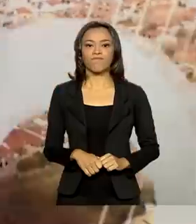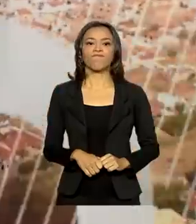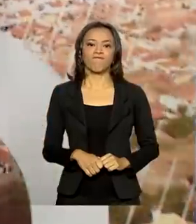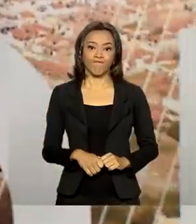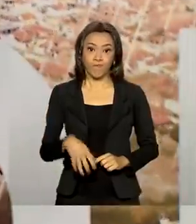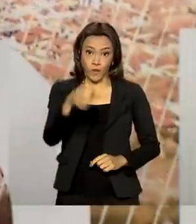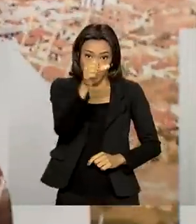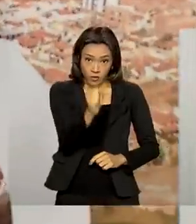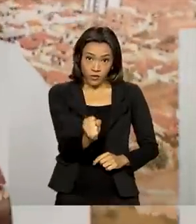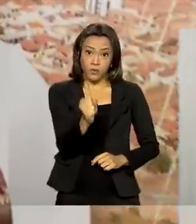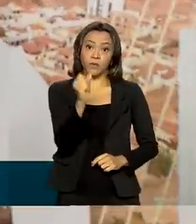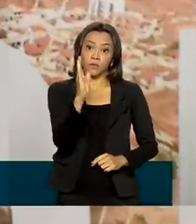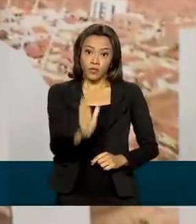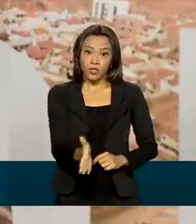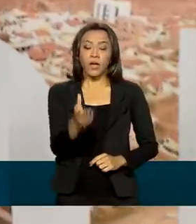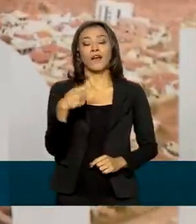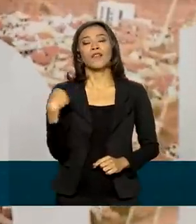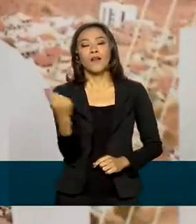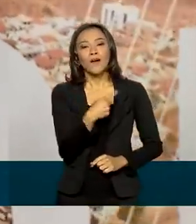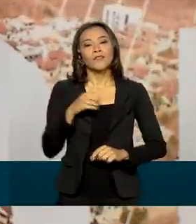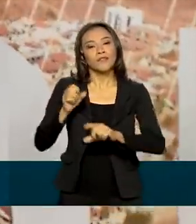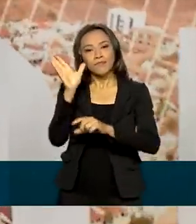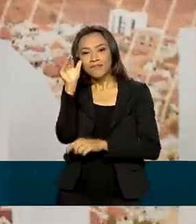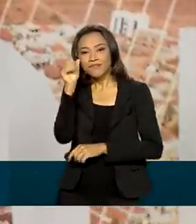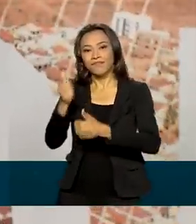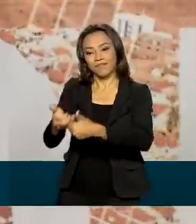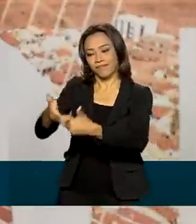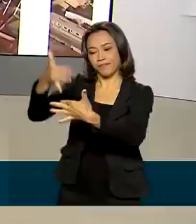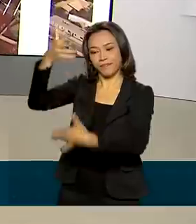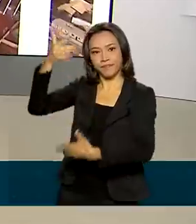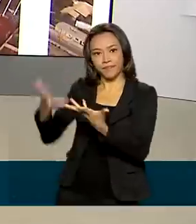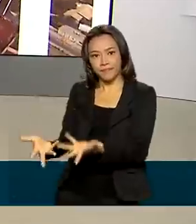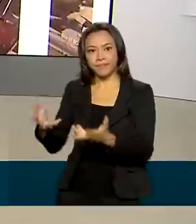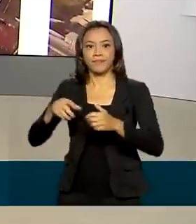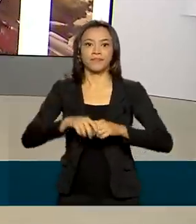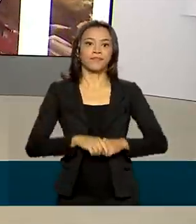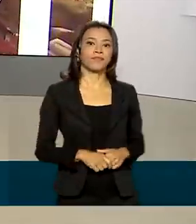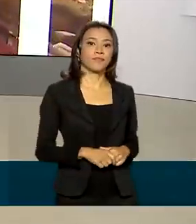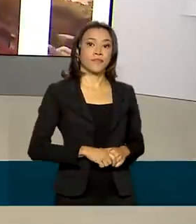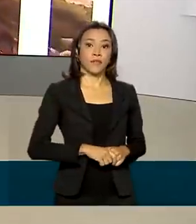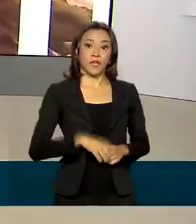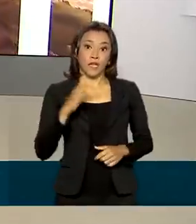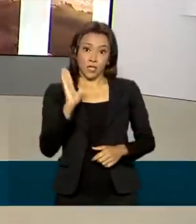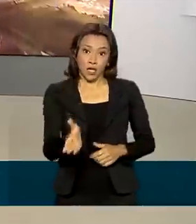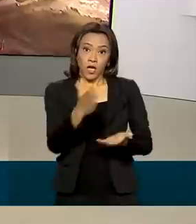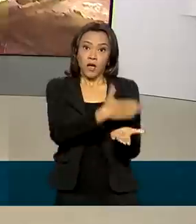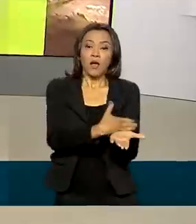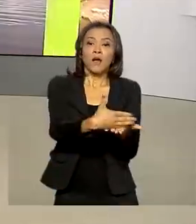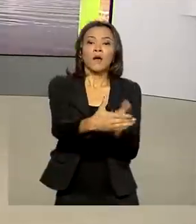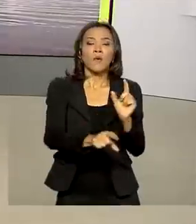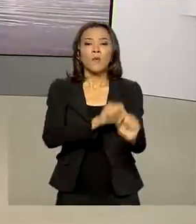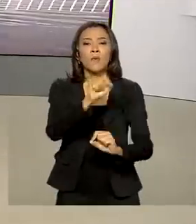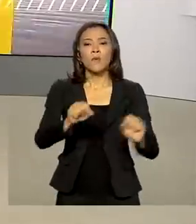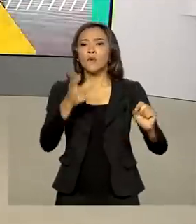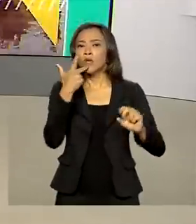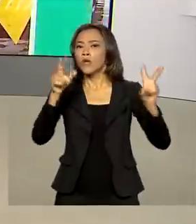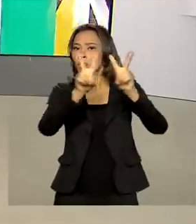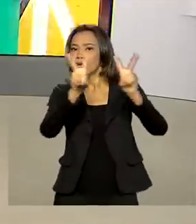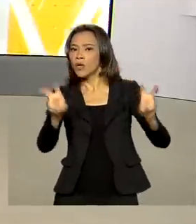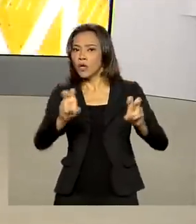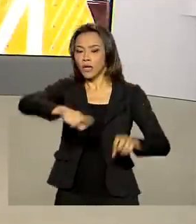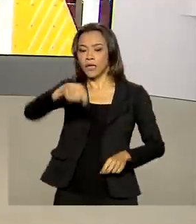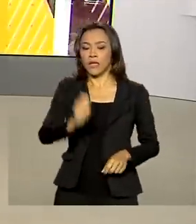Oito horas, estamos ao vivo também pelas redes sociais. E nós começamos esta edição falando do leilão 5G.